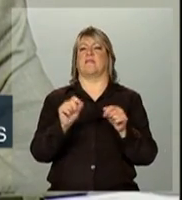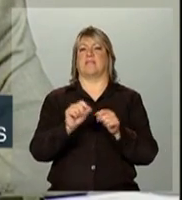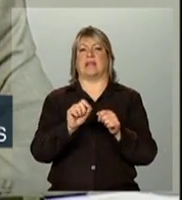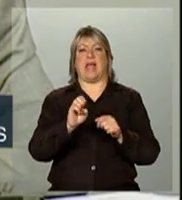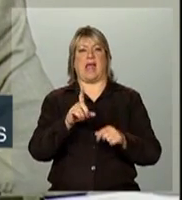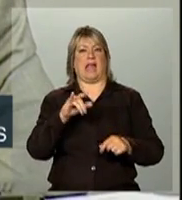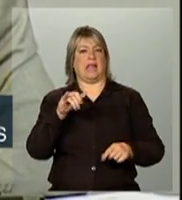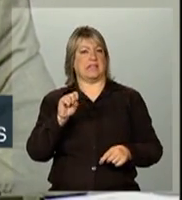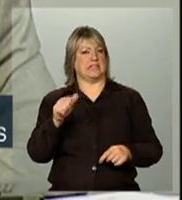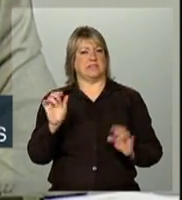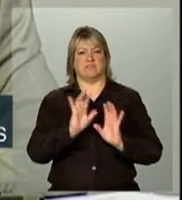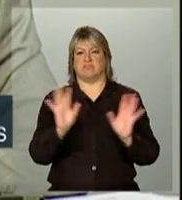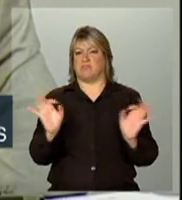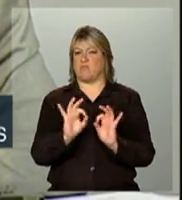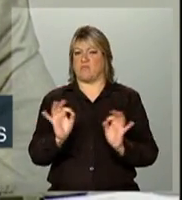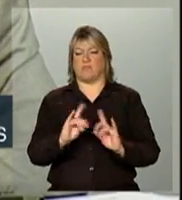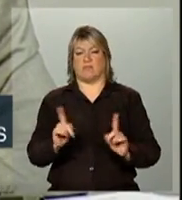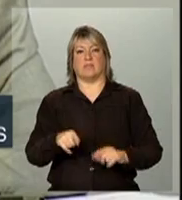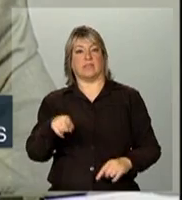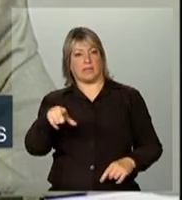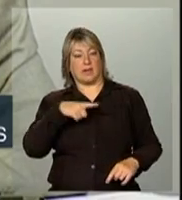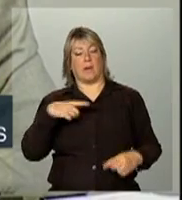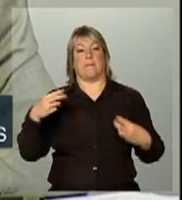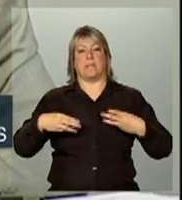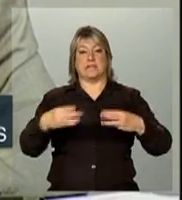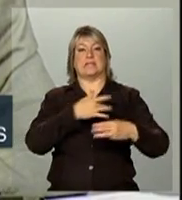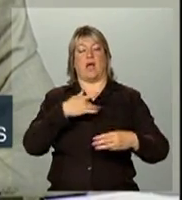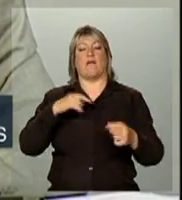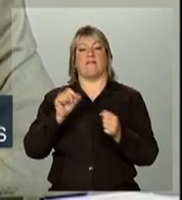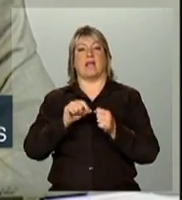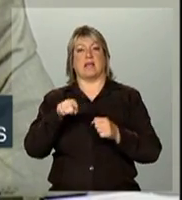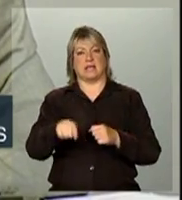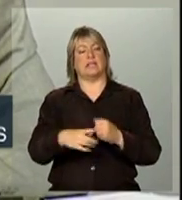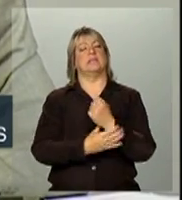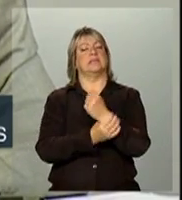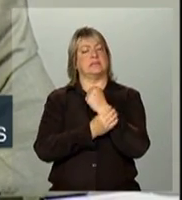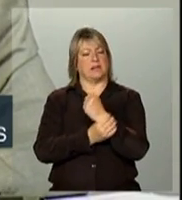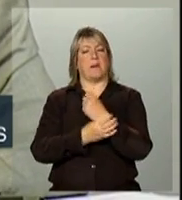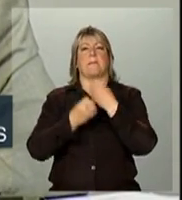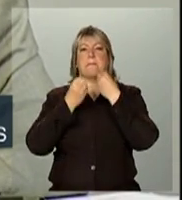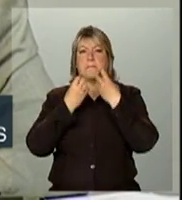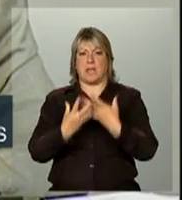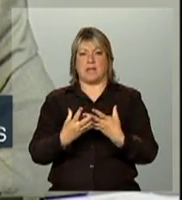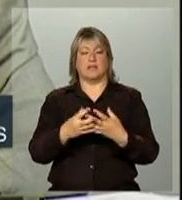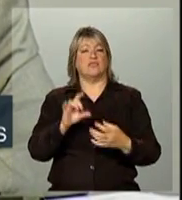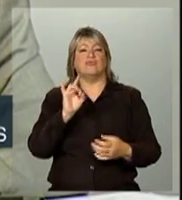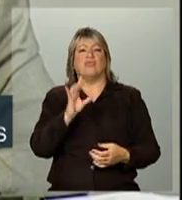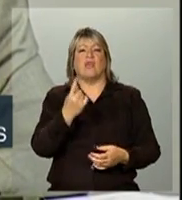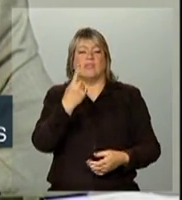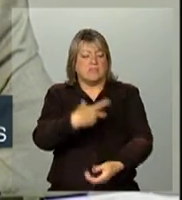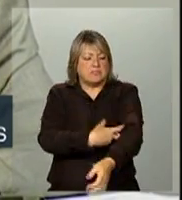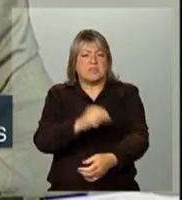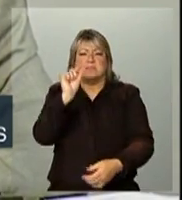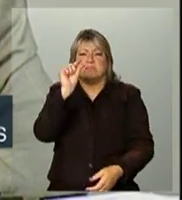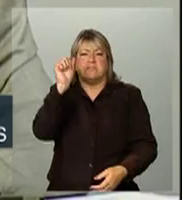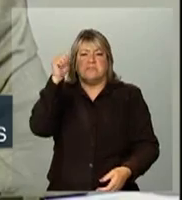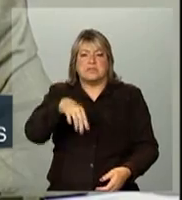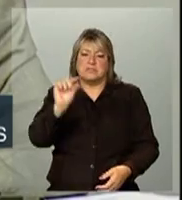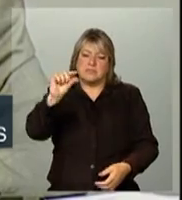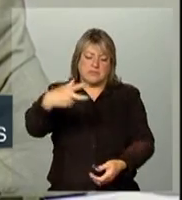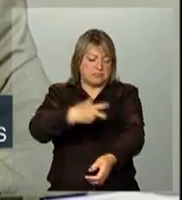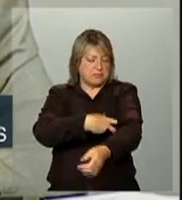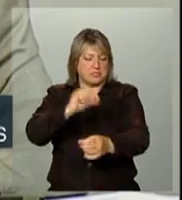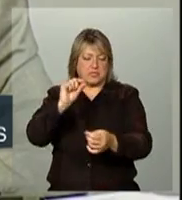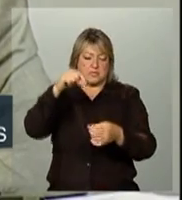diagnóstico no mal do que ele é feito pelo Ministério da Saúde. Ele é seguro, é apenas a coleta de uma gota de sangue, essa gota de